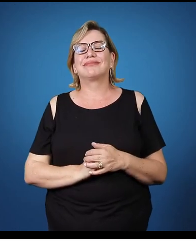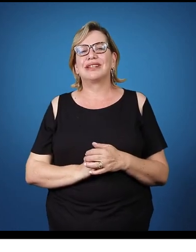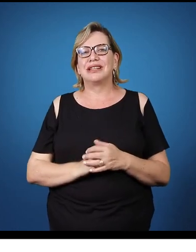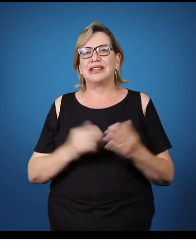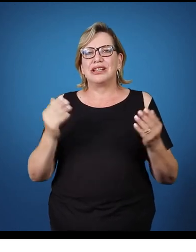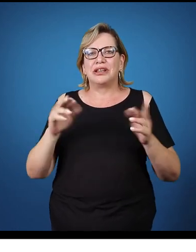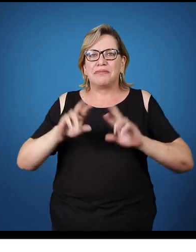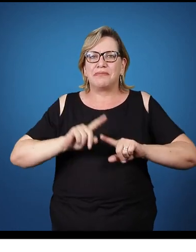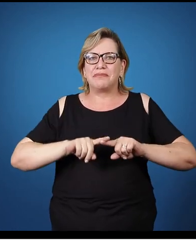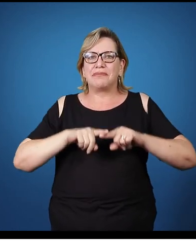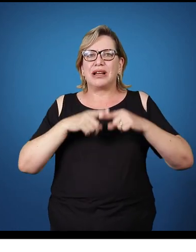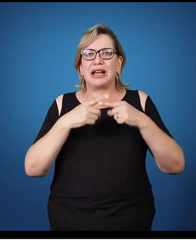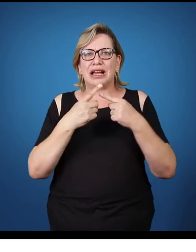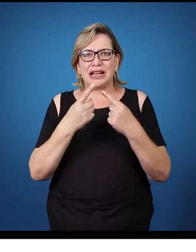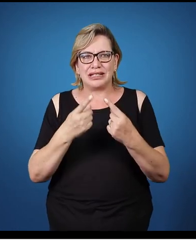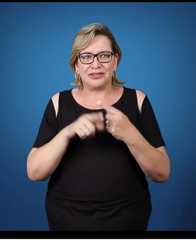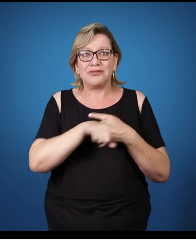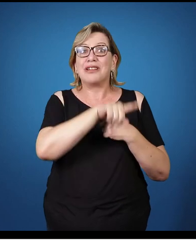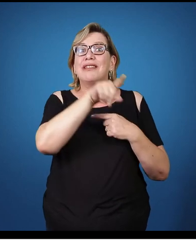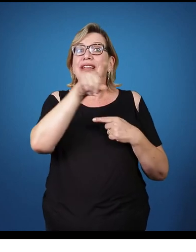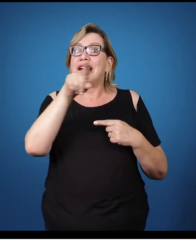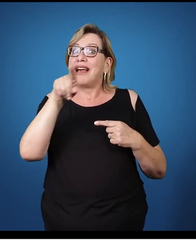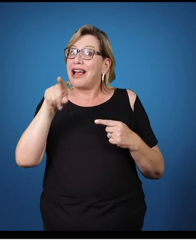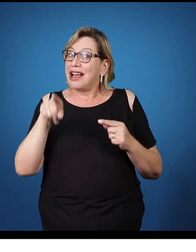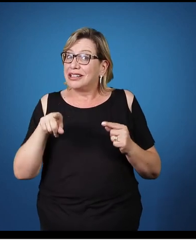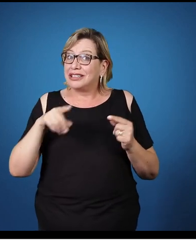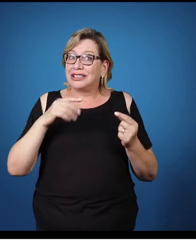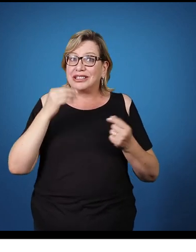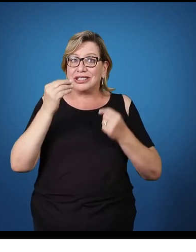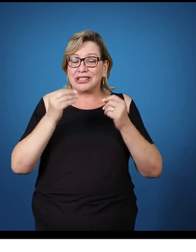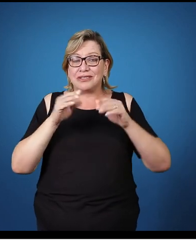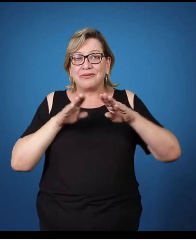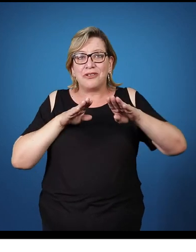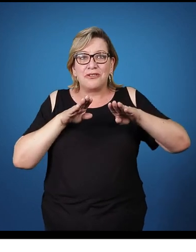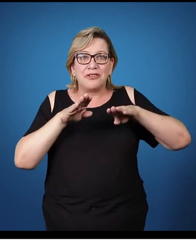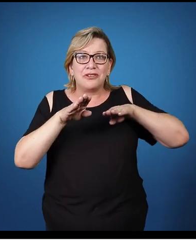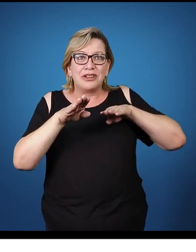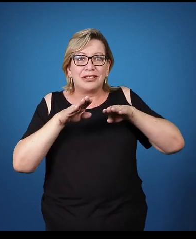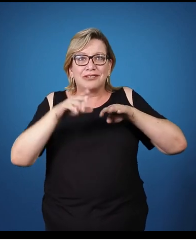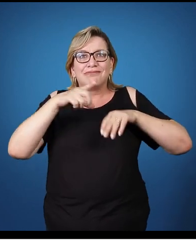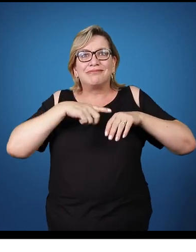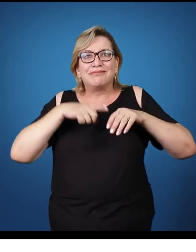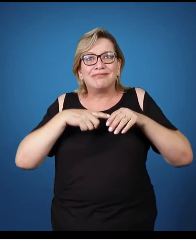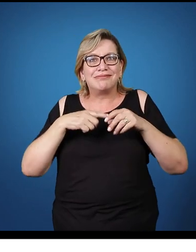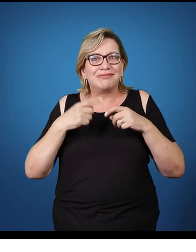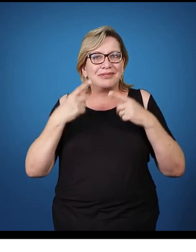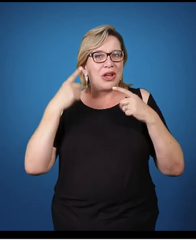Só que é o seguinte, senhoras e senhores. Além do movimento, vai ter um som.